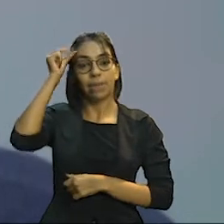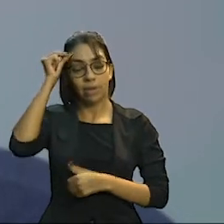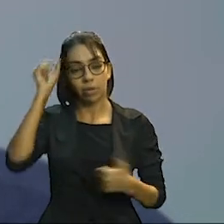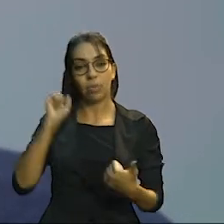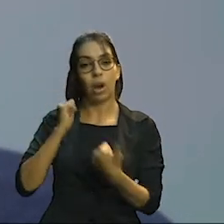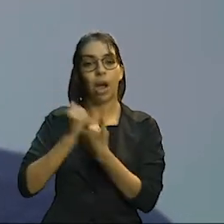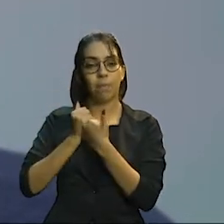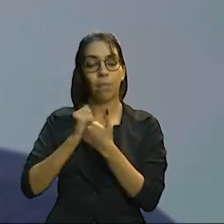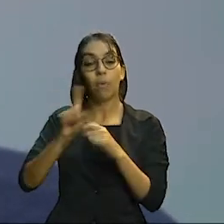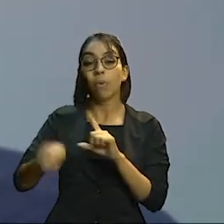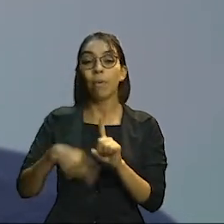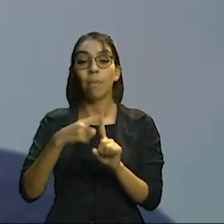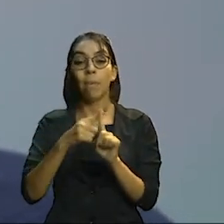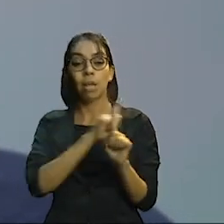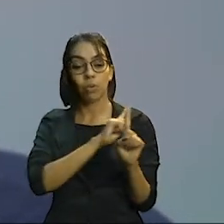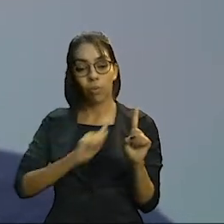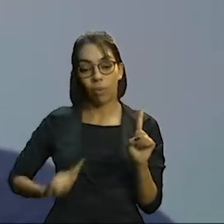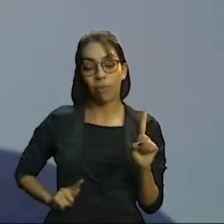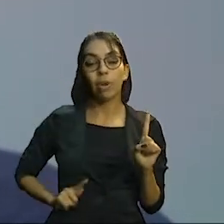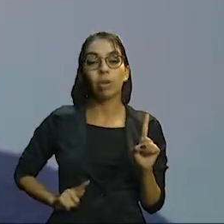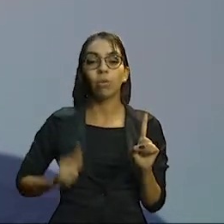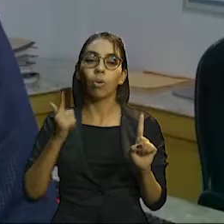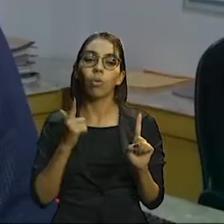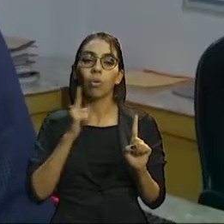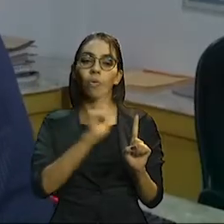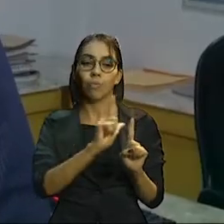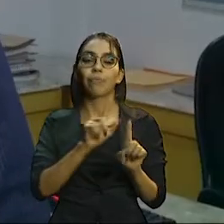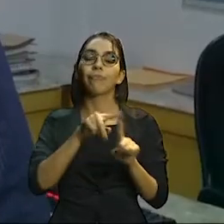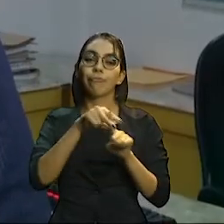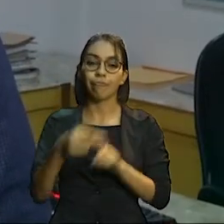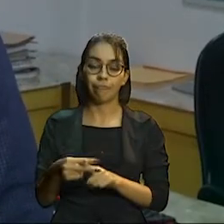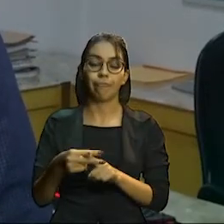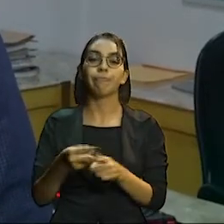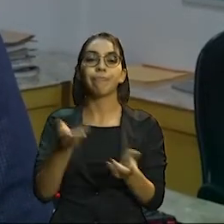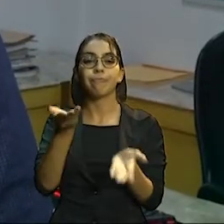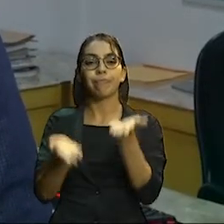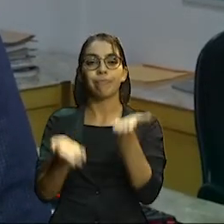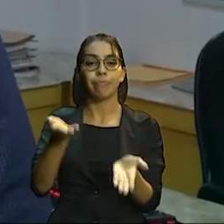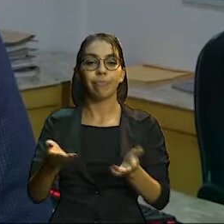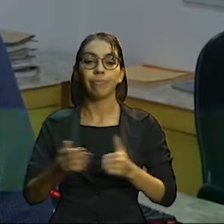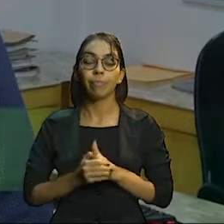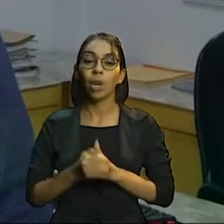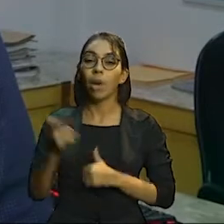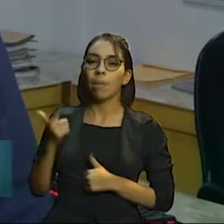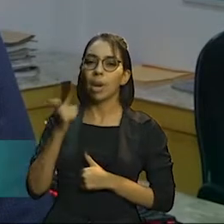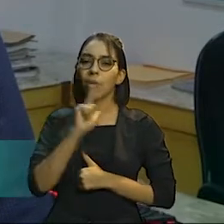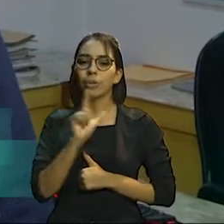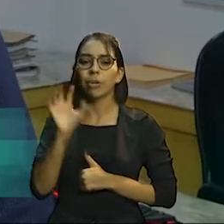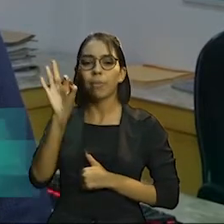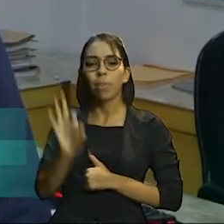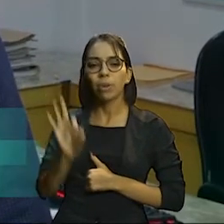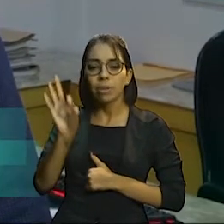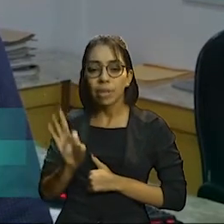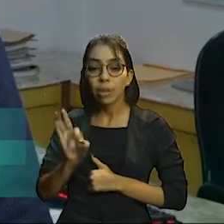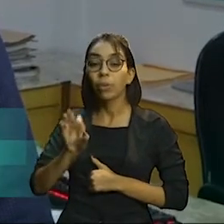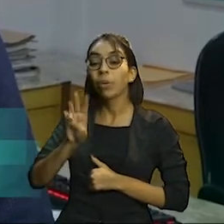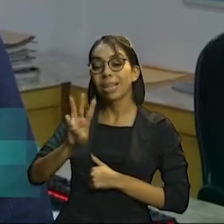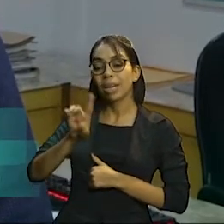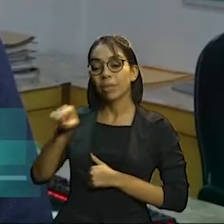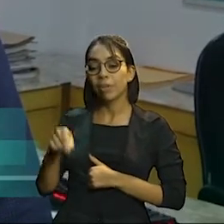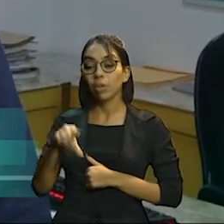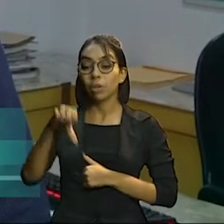e do Governo do Estado garantiu esse reajuste. Para que a tarifa seja cobrada em R$,90, a